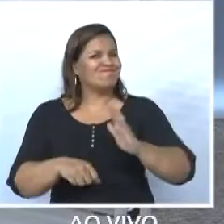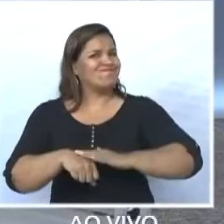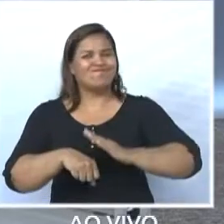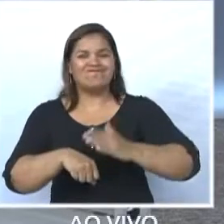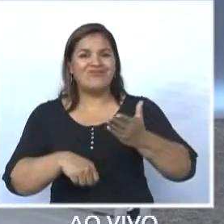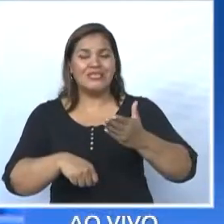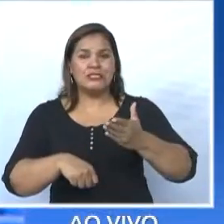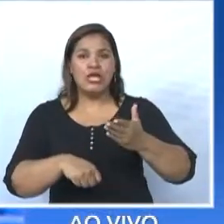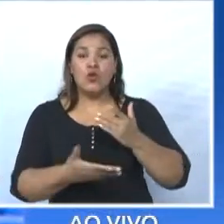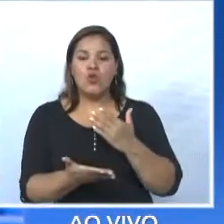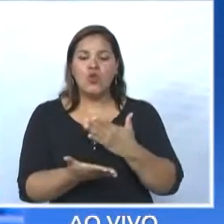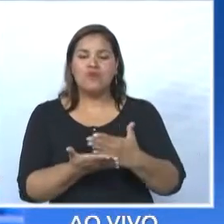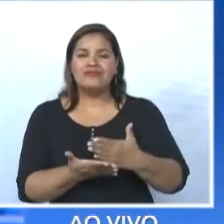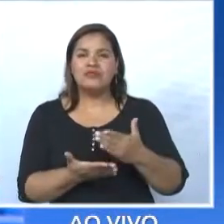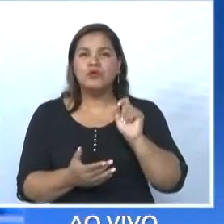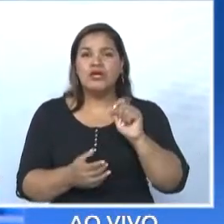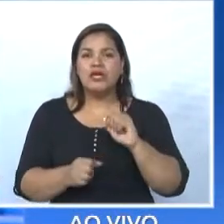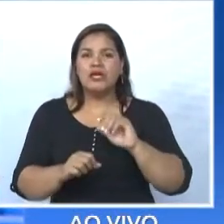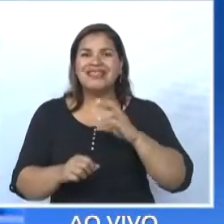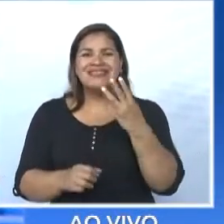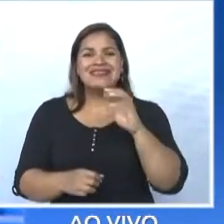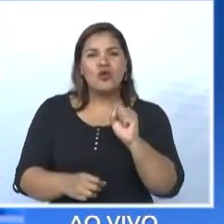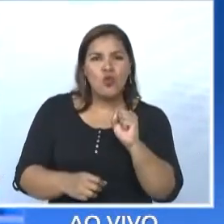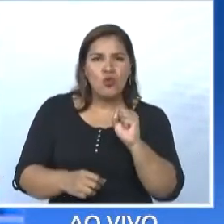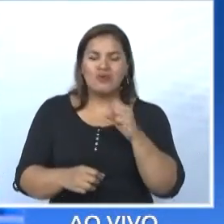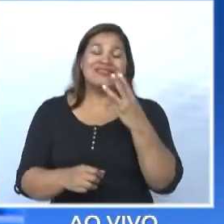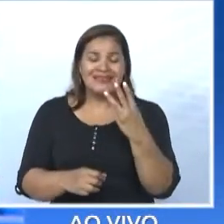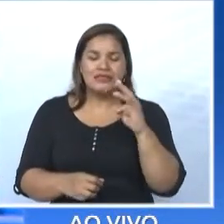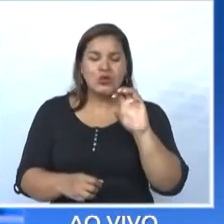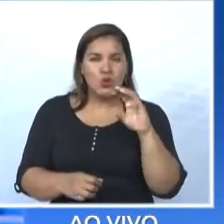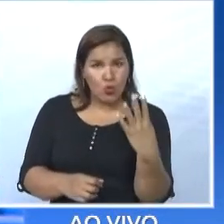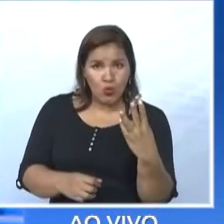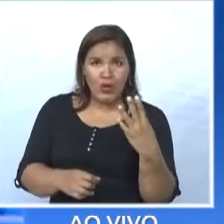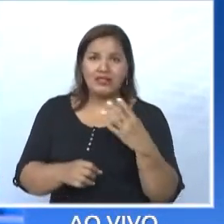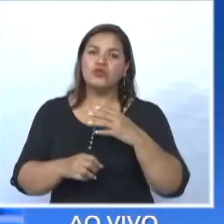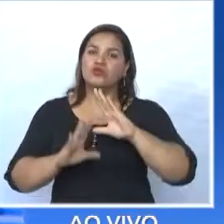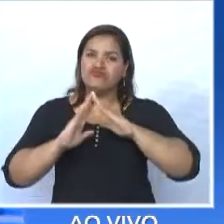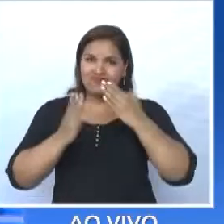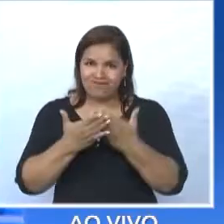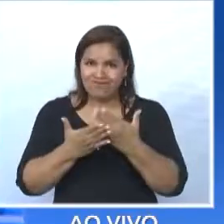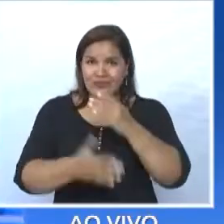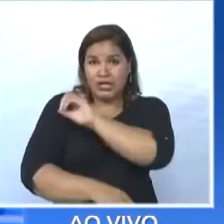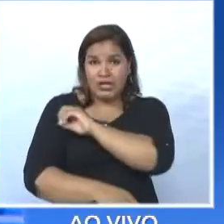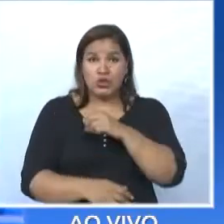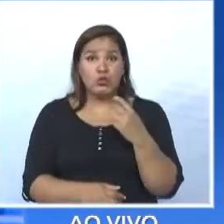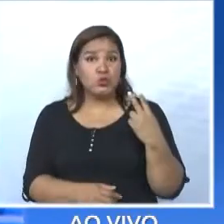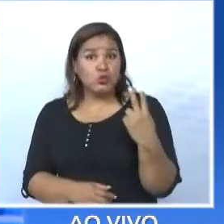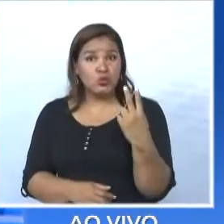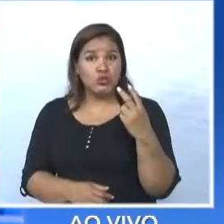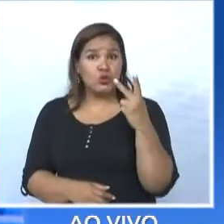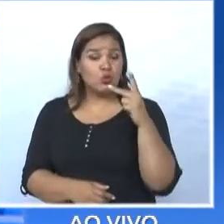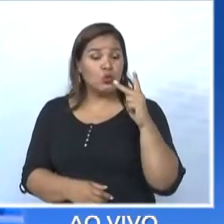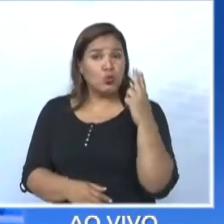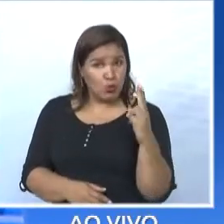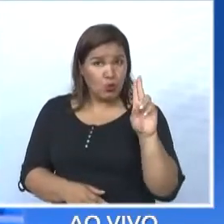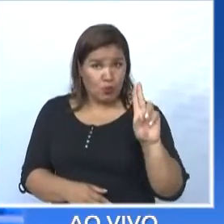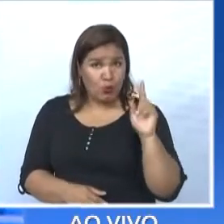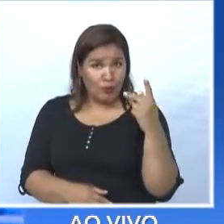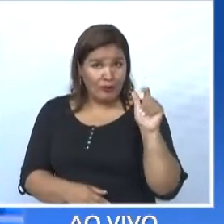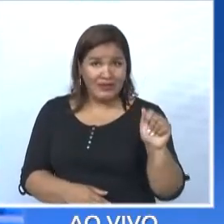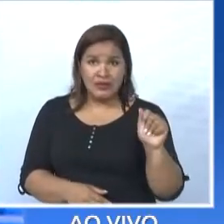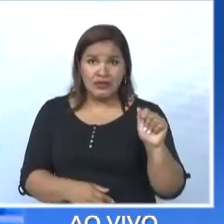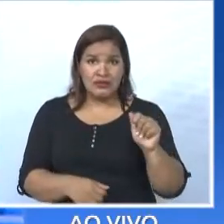34 creches, ele não fez nenhuma. Eu construí duas UPAs, três unidades básicas de saúde, ele não fez nenhuma.